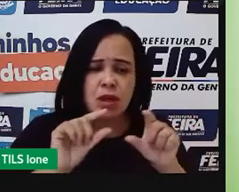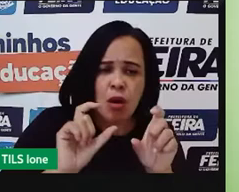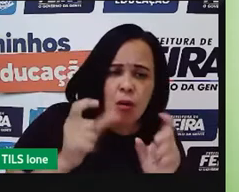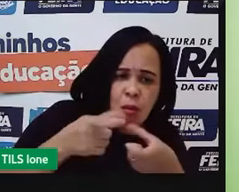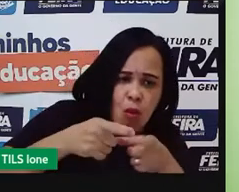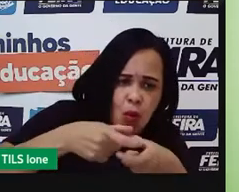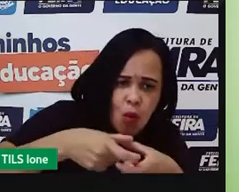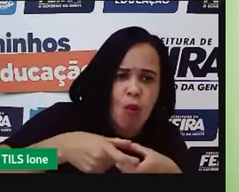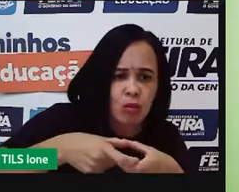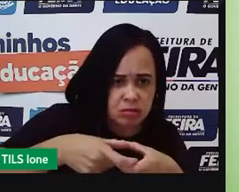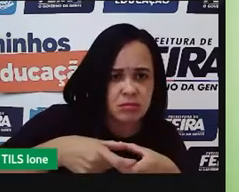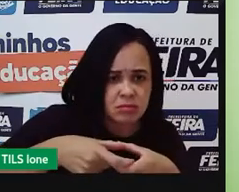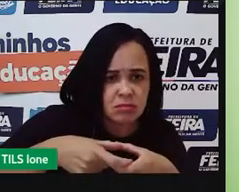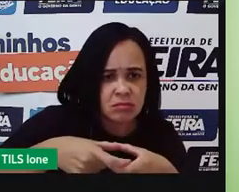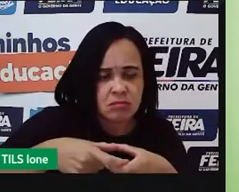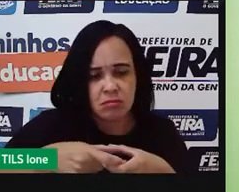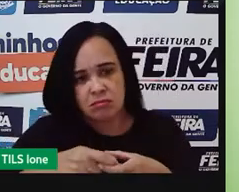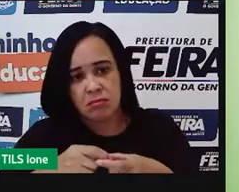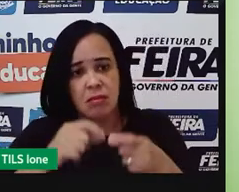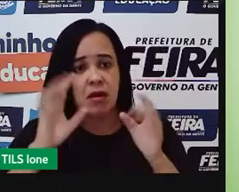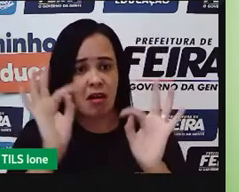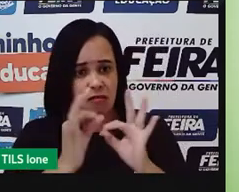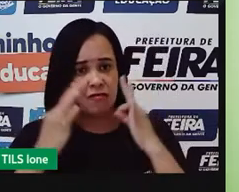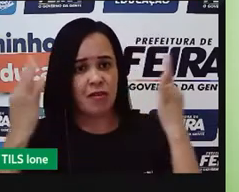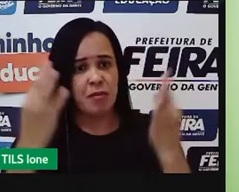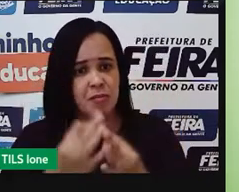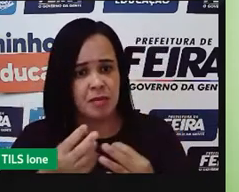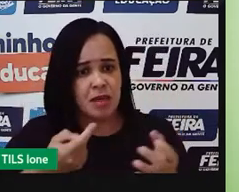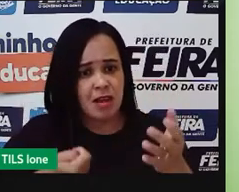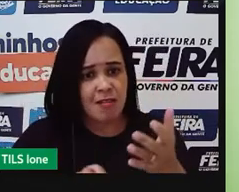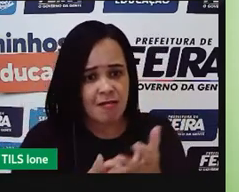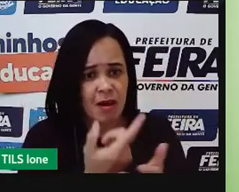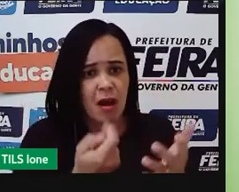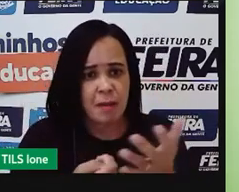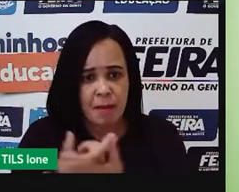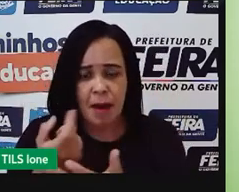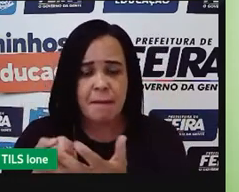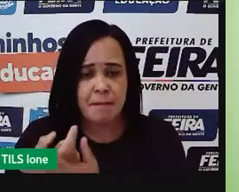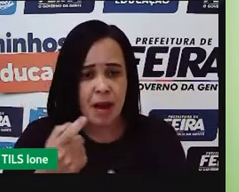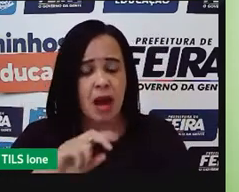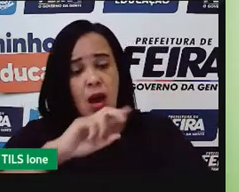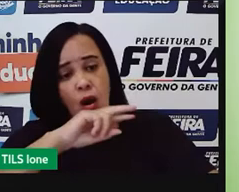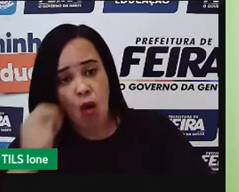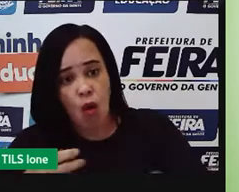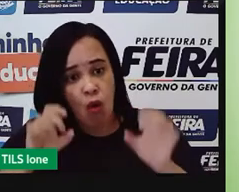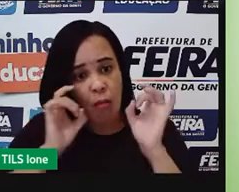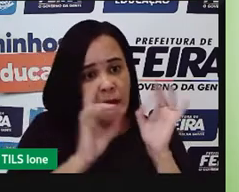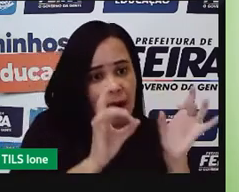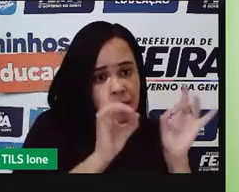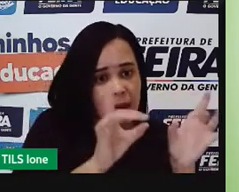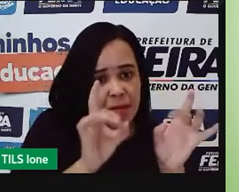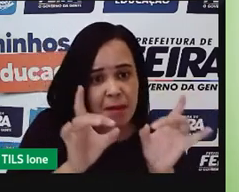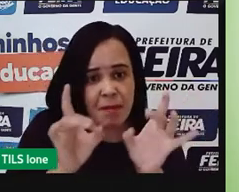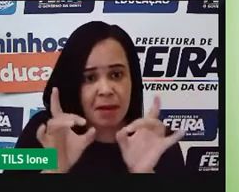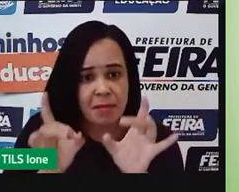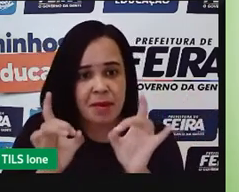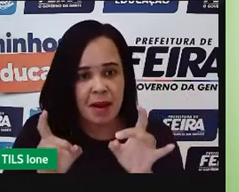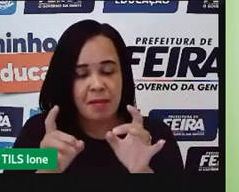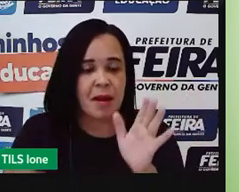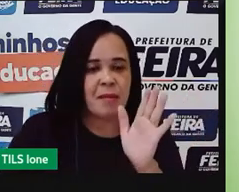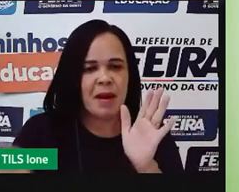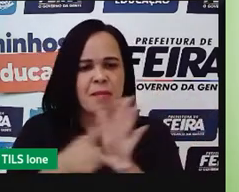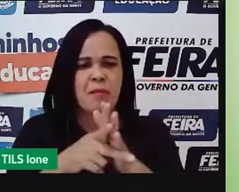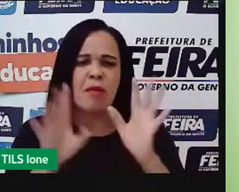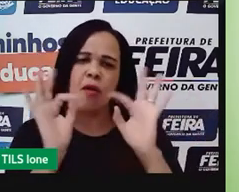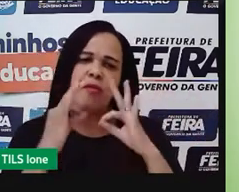adiante, e aí você percebe ali que a família é que vai dominar ali aquele espaço, normalmente, o produto, aquela coisa,